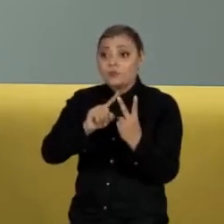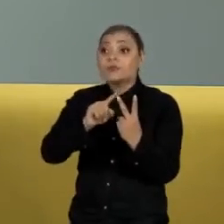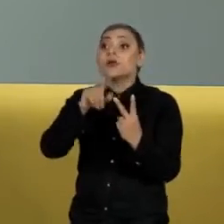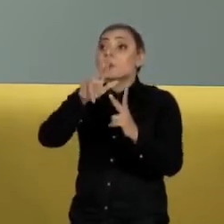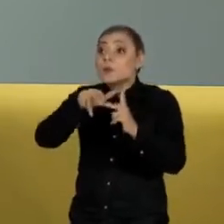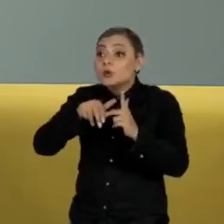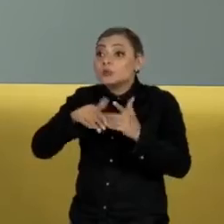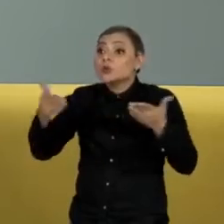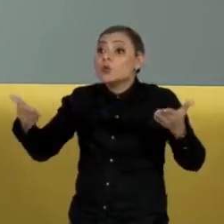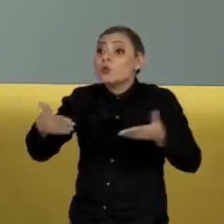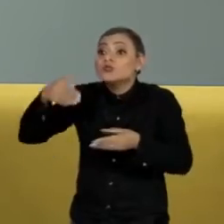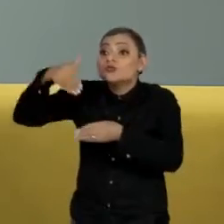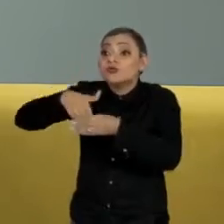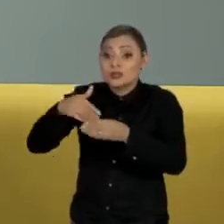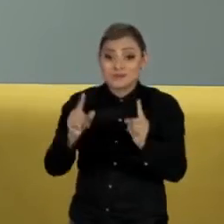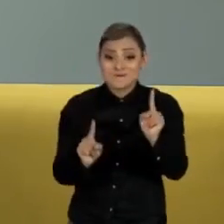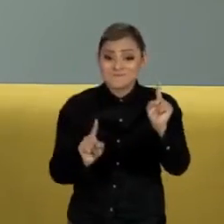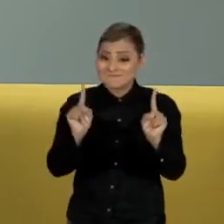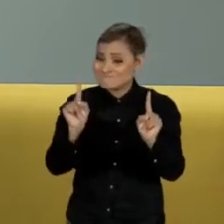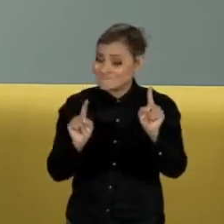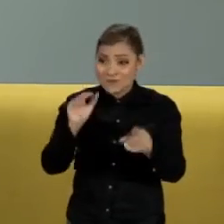votação apertada,